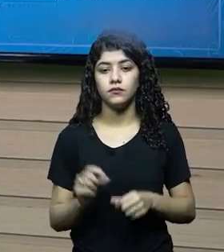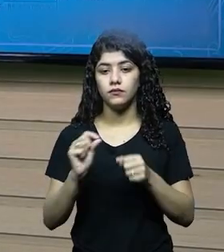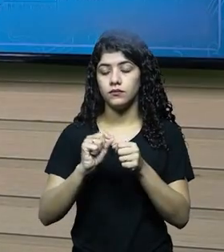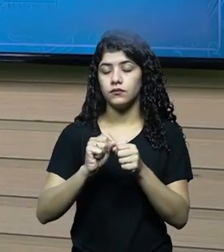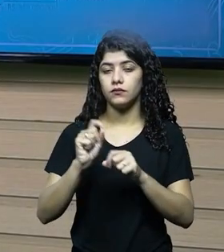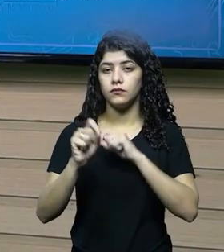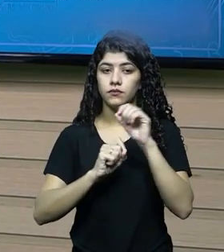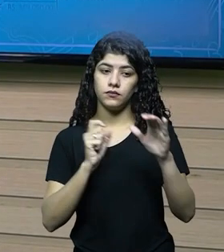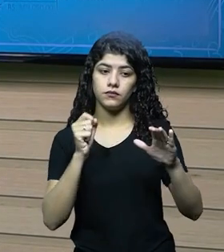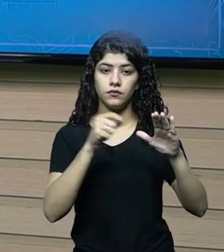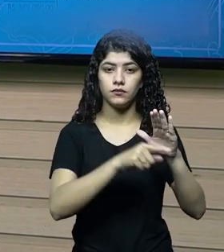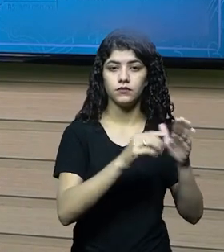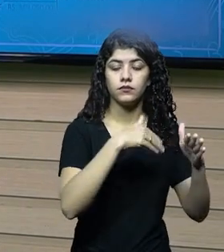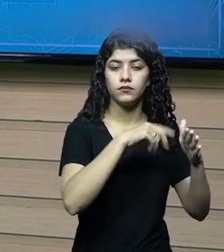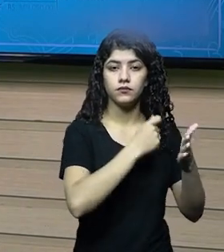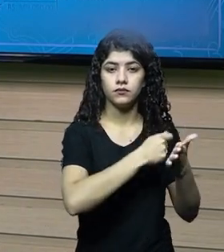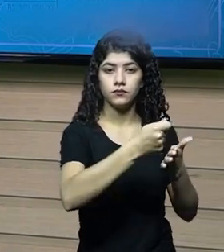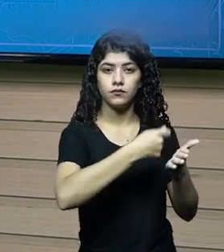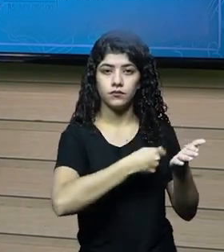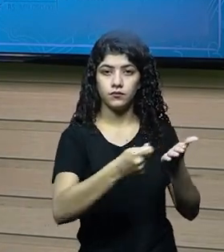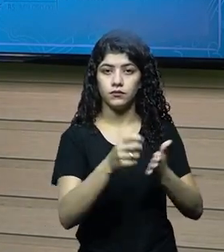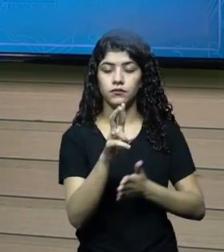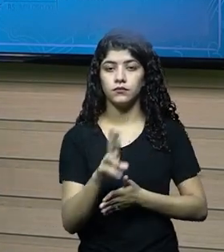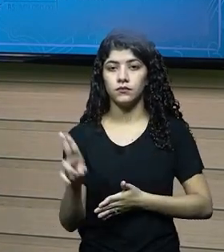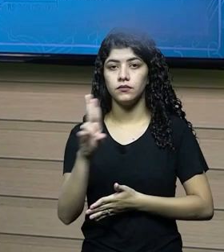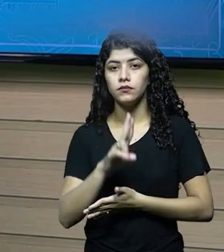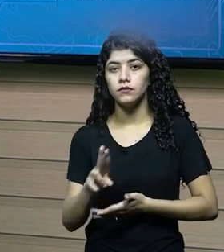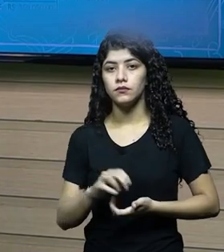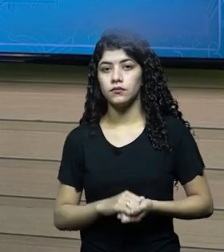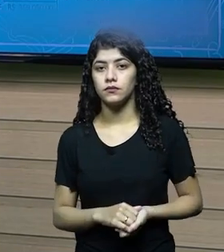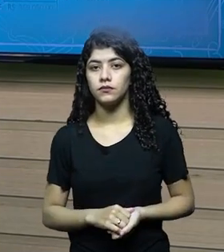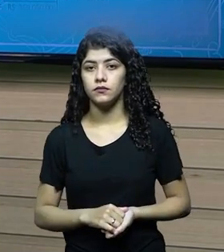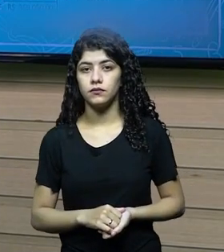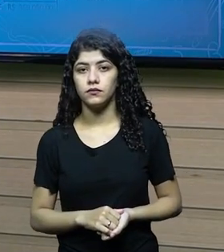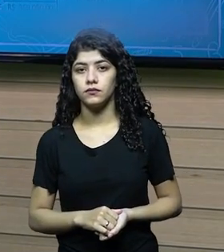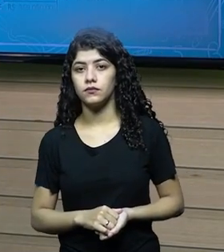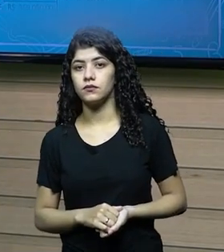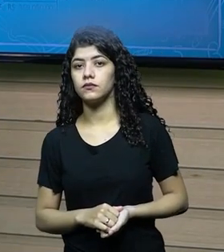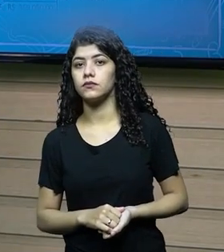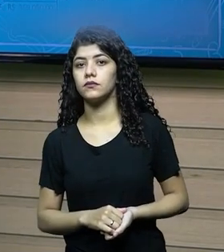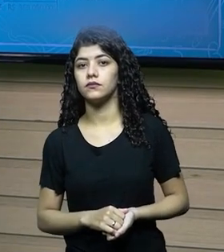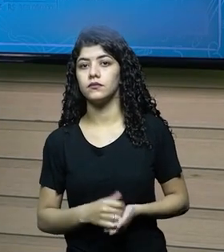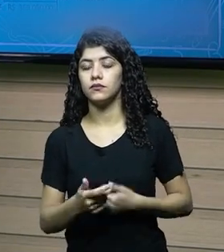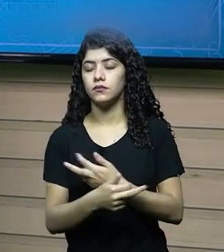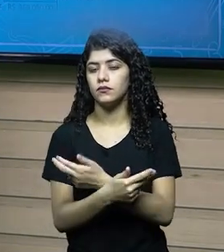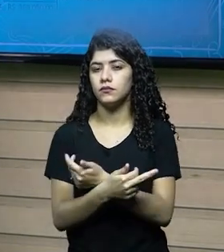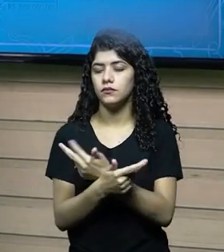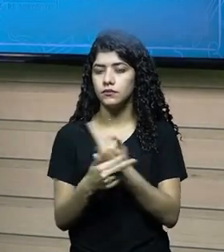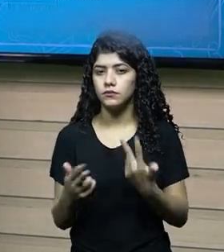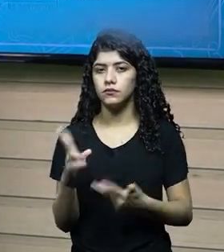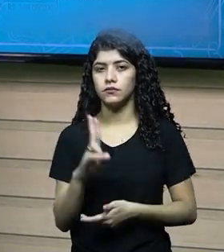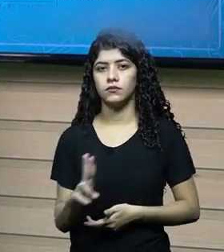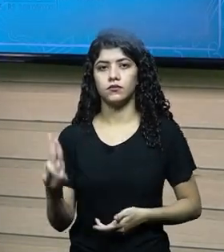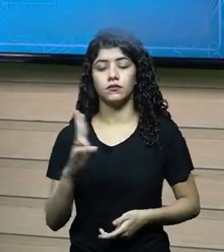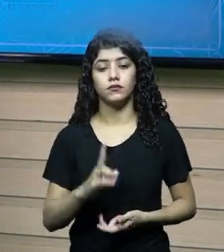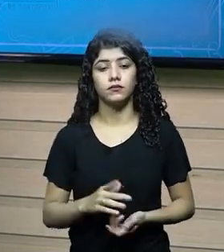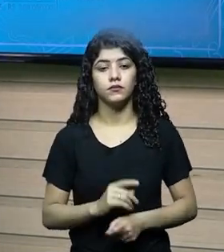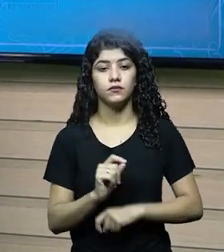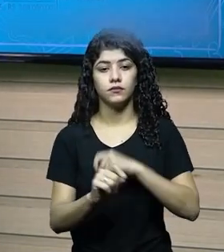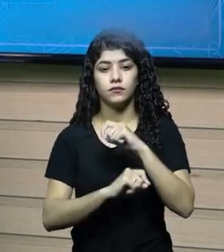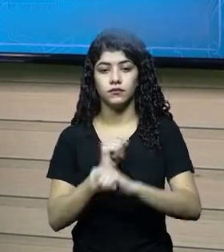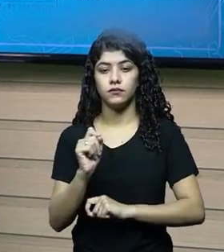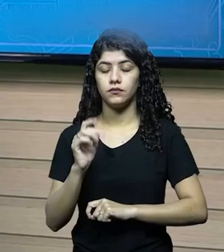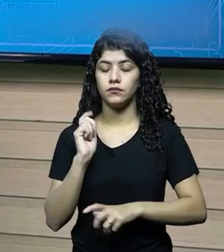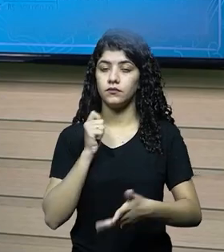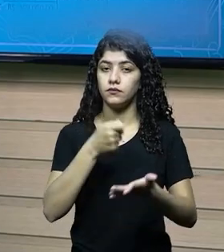ser feito um lançamento, então, houve um gasto, aliás, houveram diversos gastos, e esses